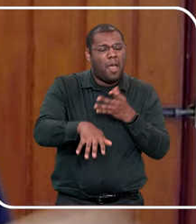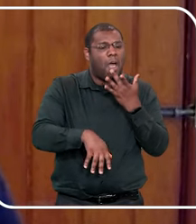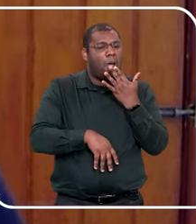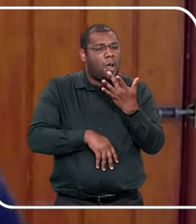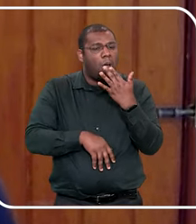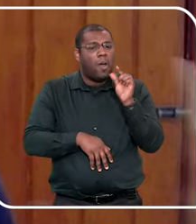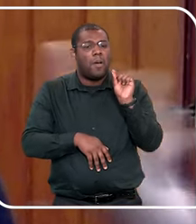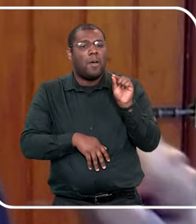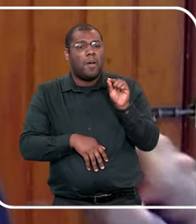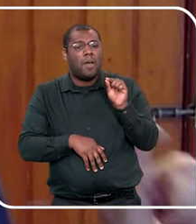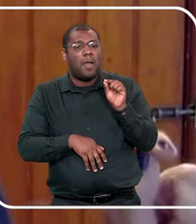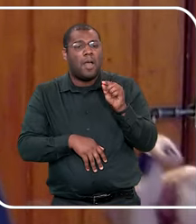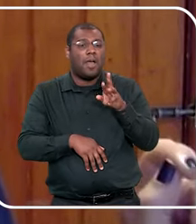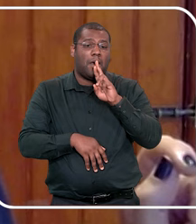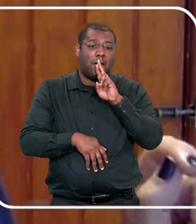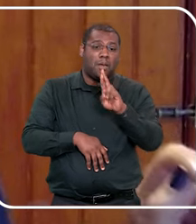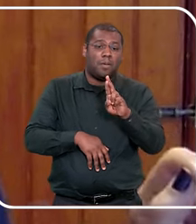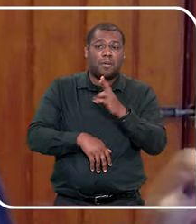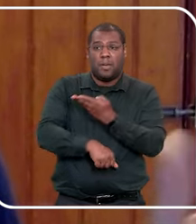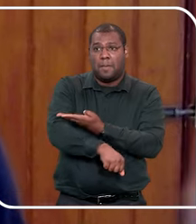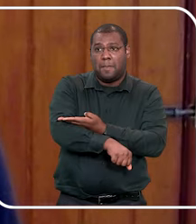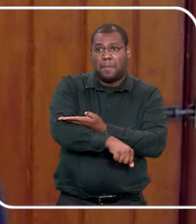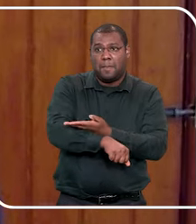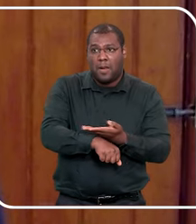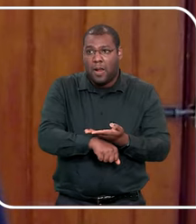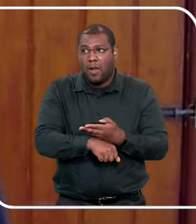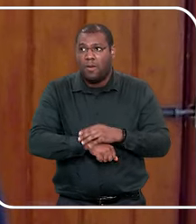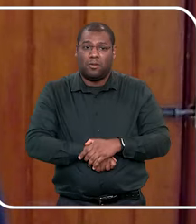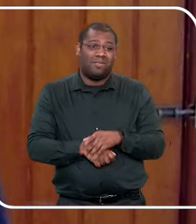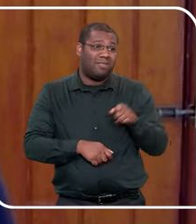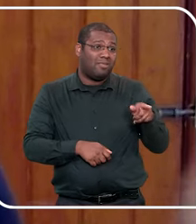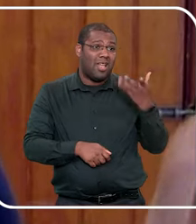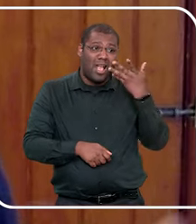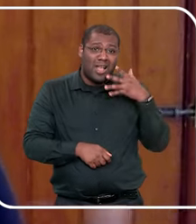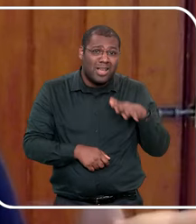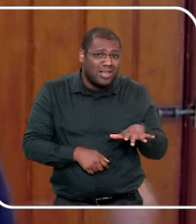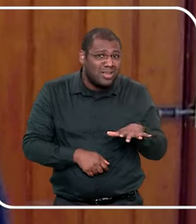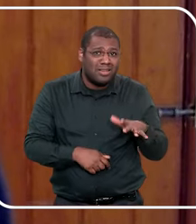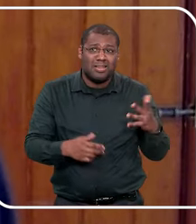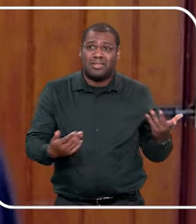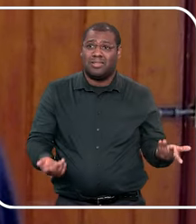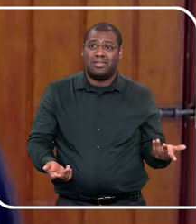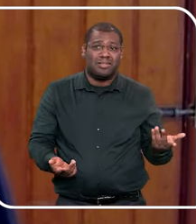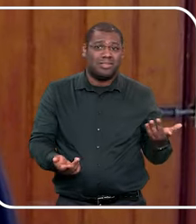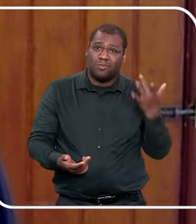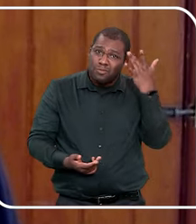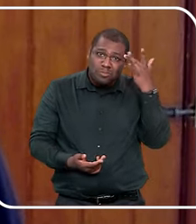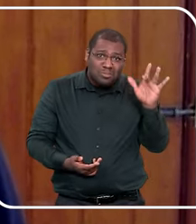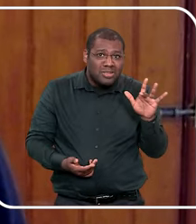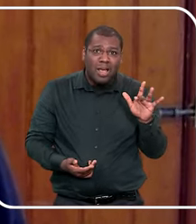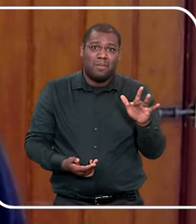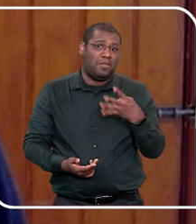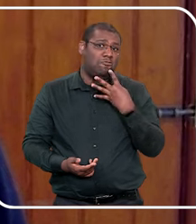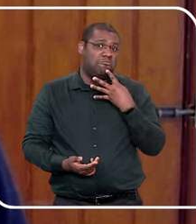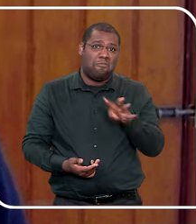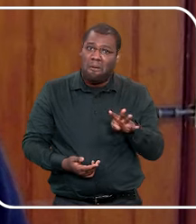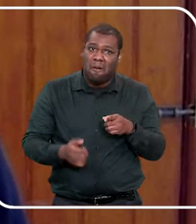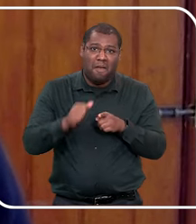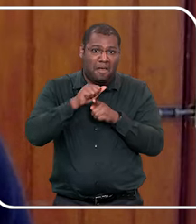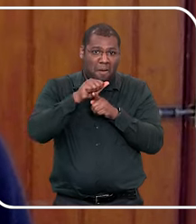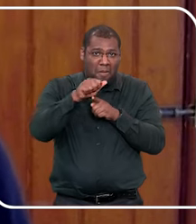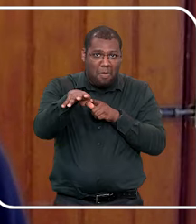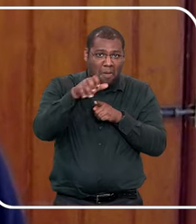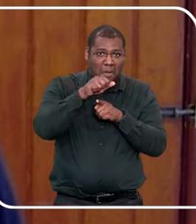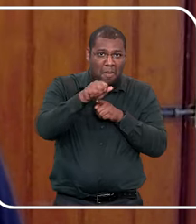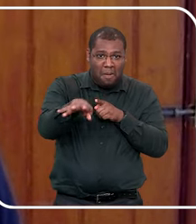essas gotinhas aqui, esse líquido, né, se ela falar que é branca, ela não tem repertório pra saber o que que, o que